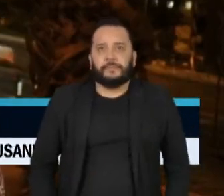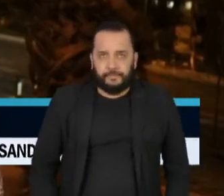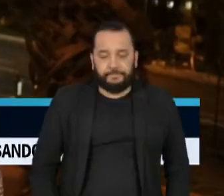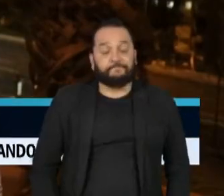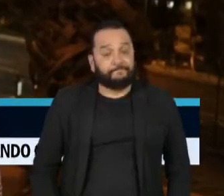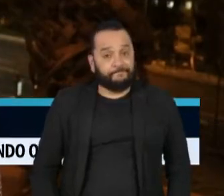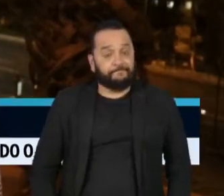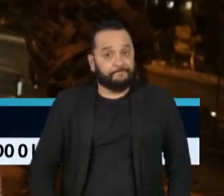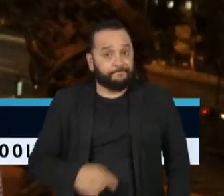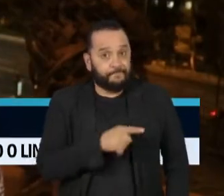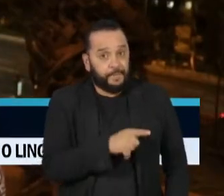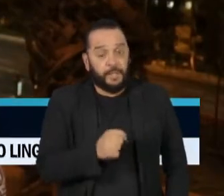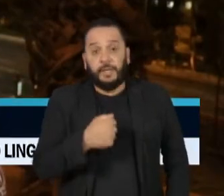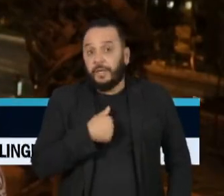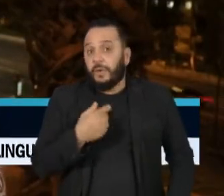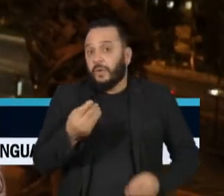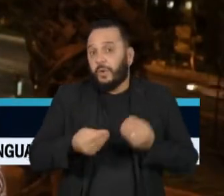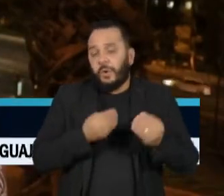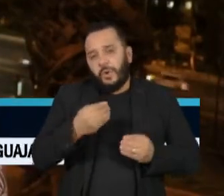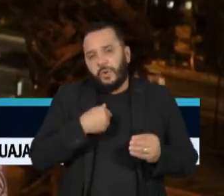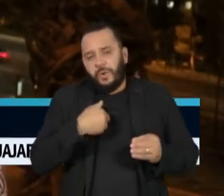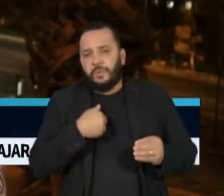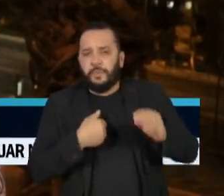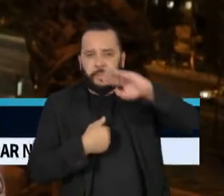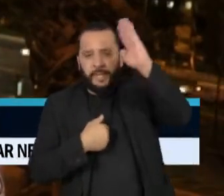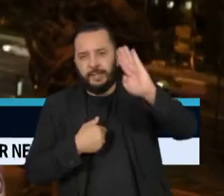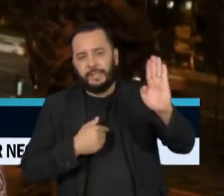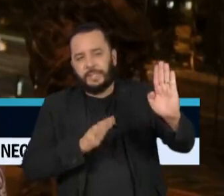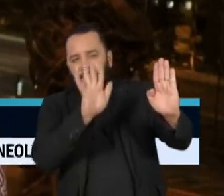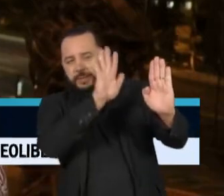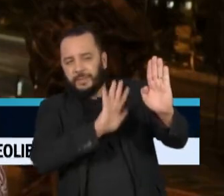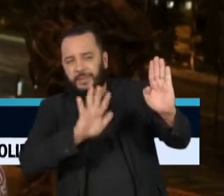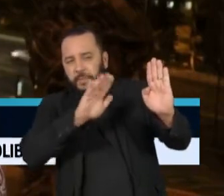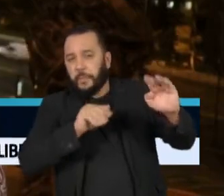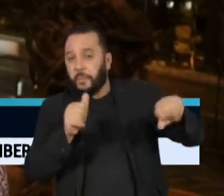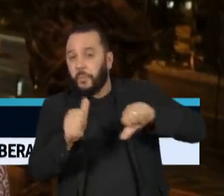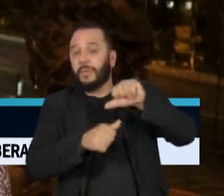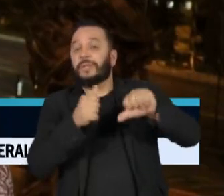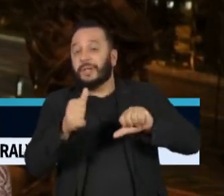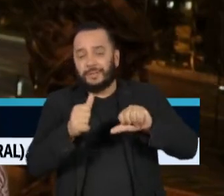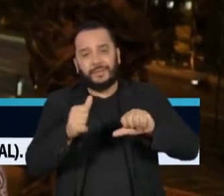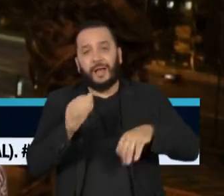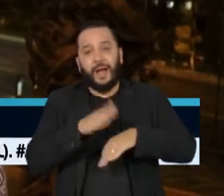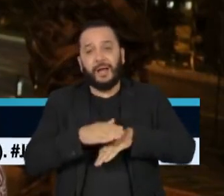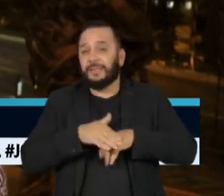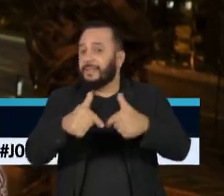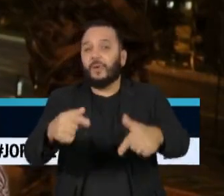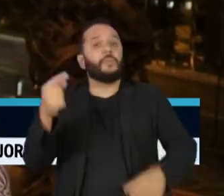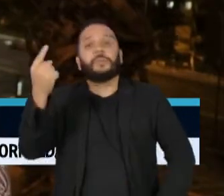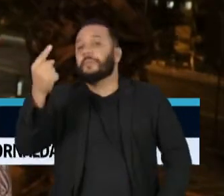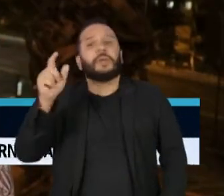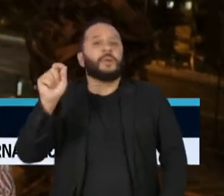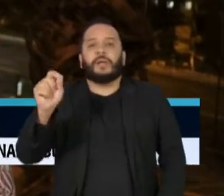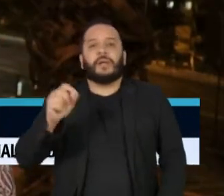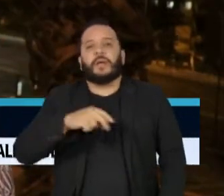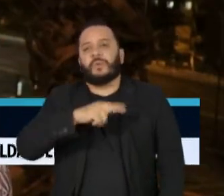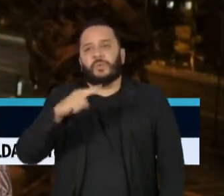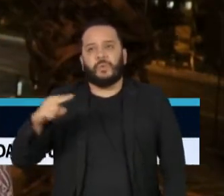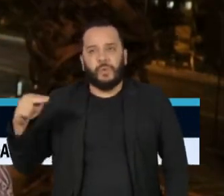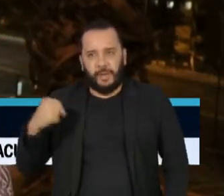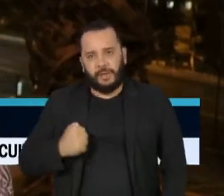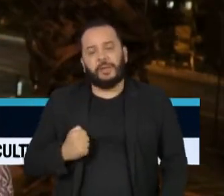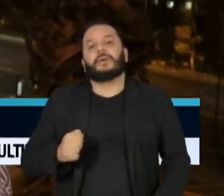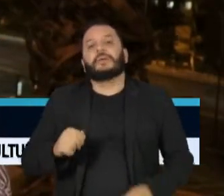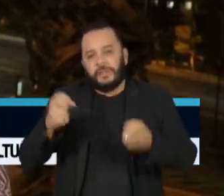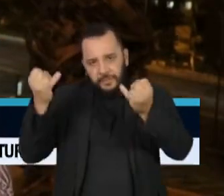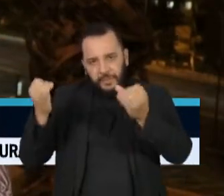concreta de mudança na imagem internacional do Brasil veio da Noruega. Nesta segunda-feira, o país anunciou que